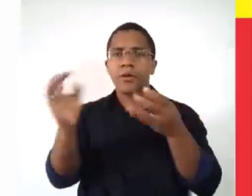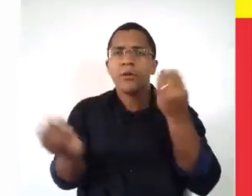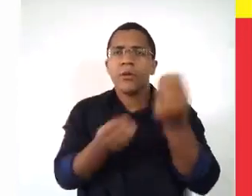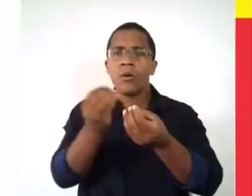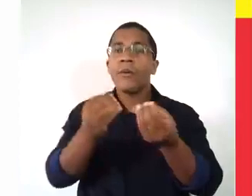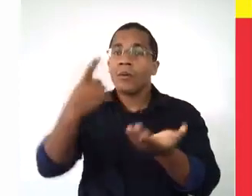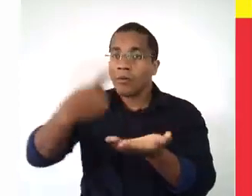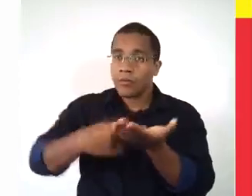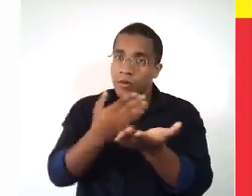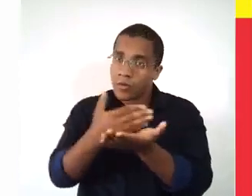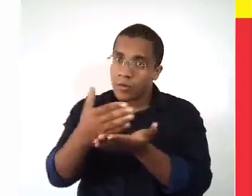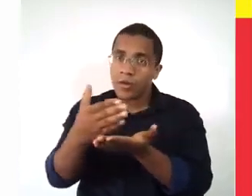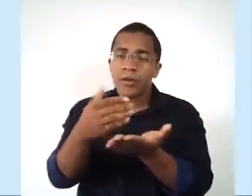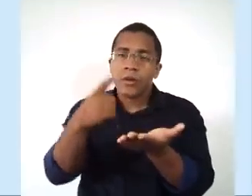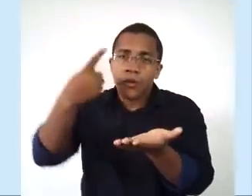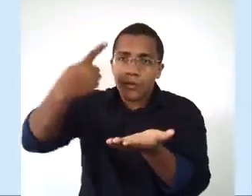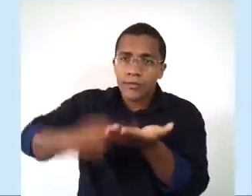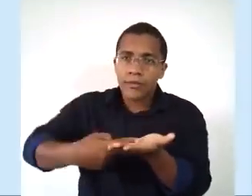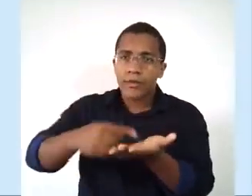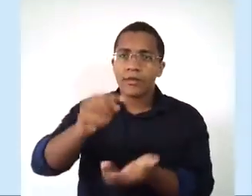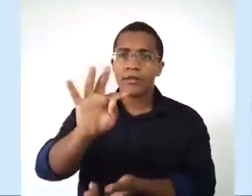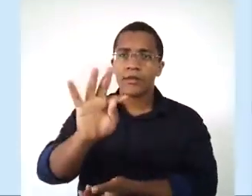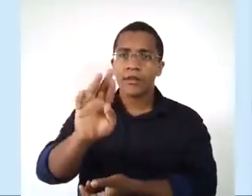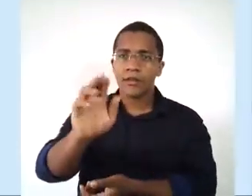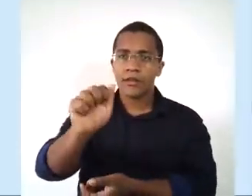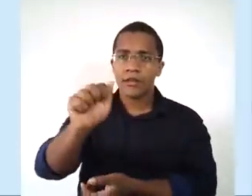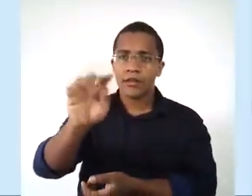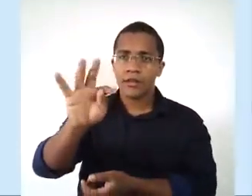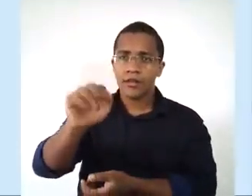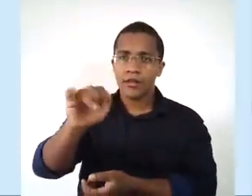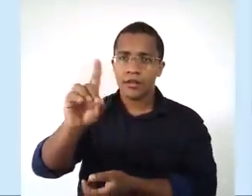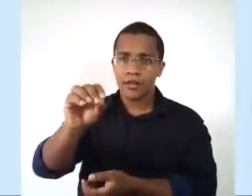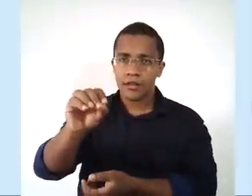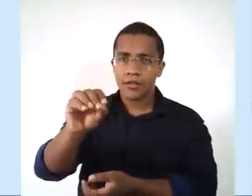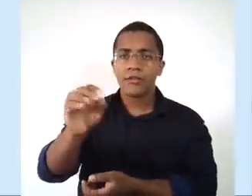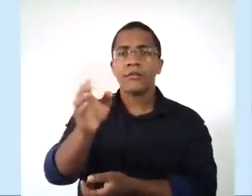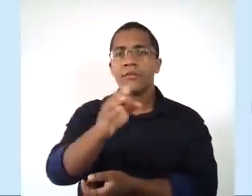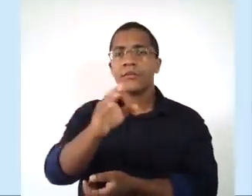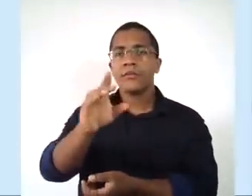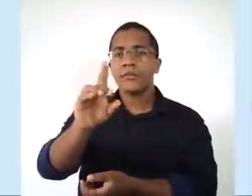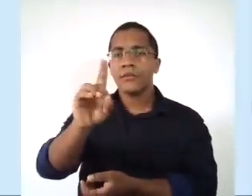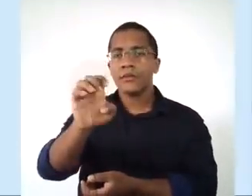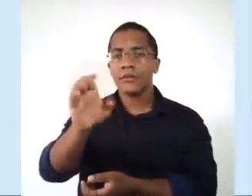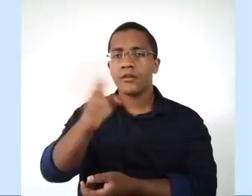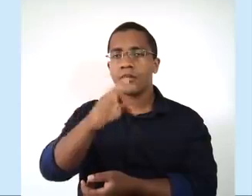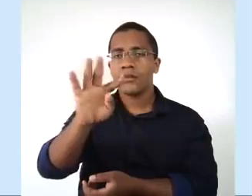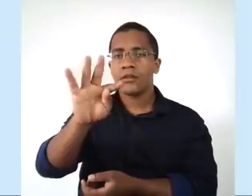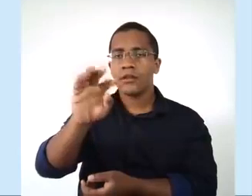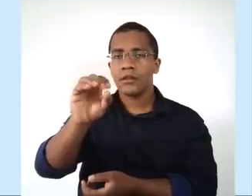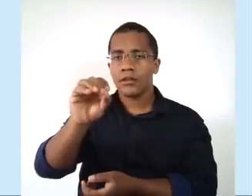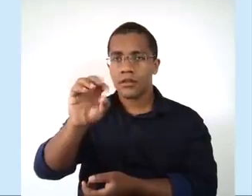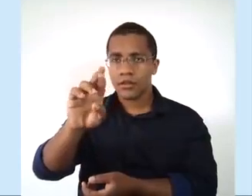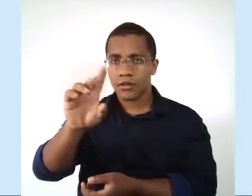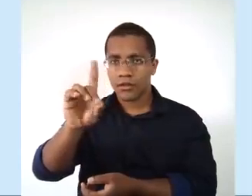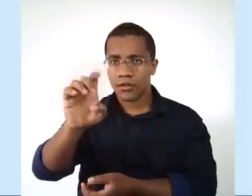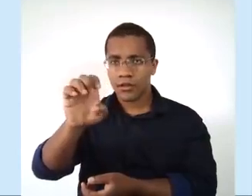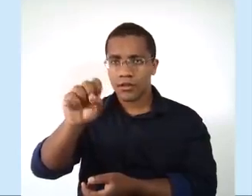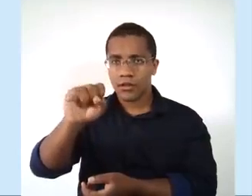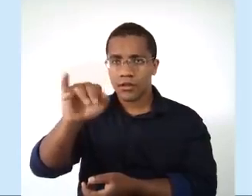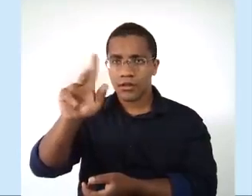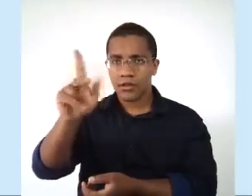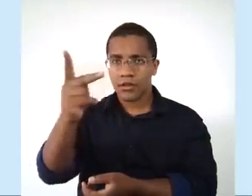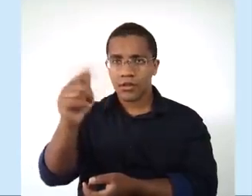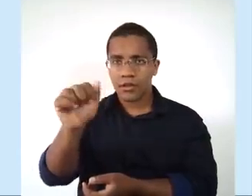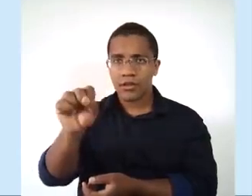o que é esse Tratado de Tordesilhas? Esse tratado vai ser um tratado que é um acordo comercial entre espanhóis e